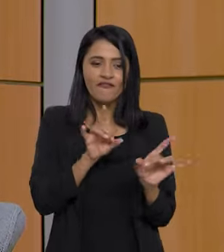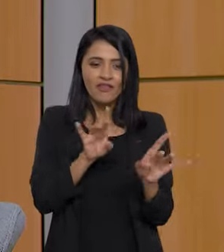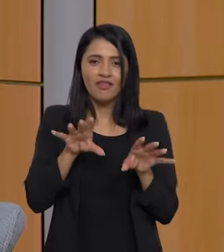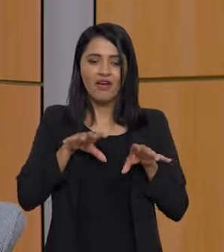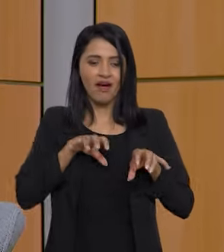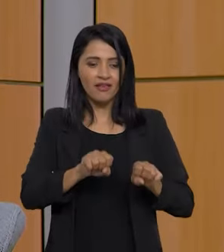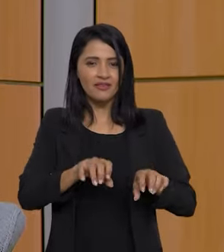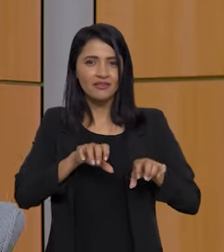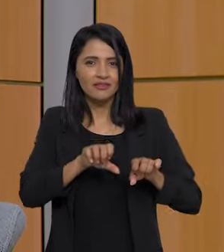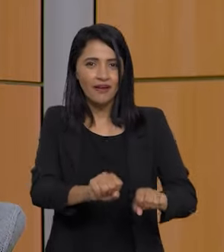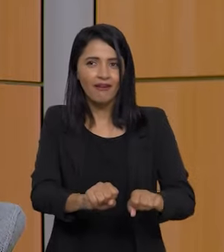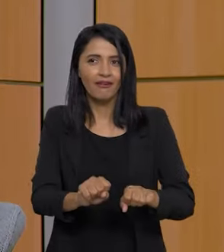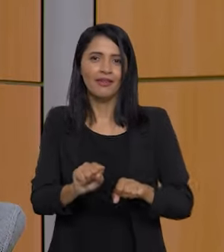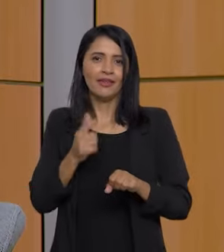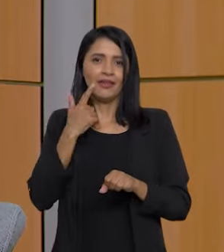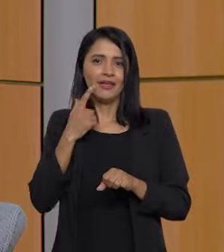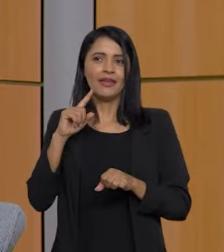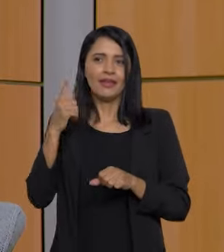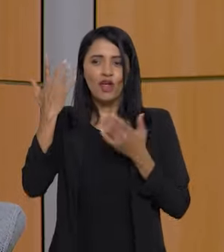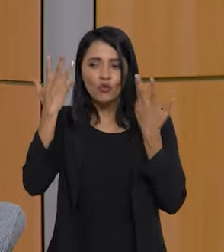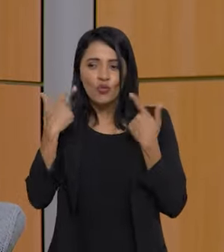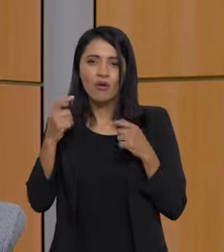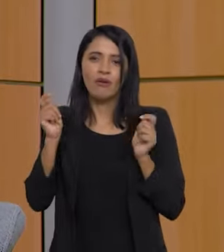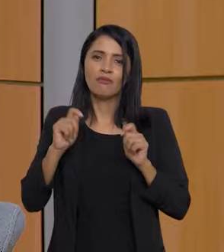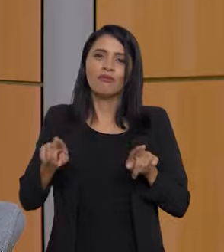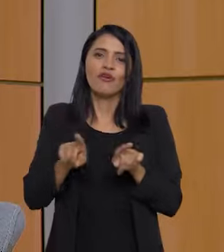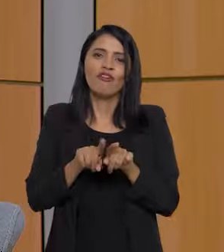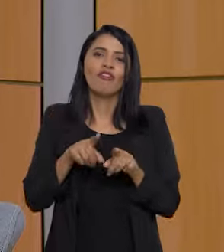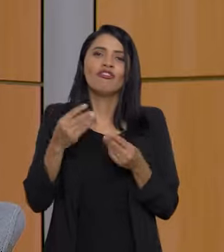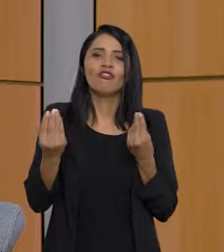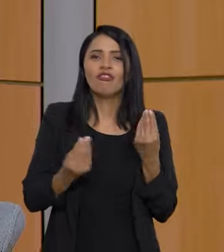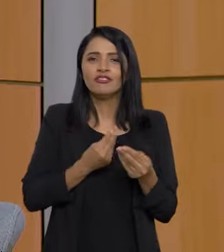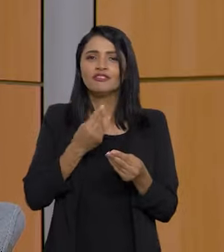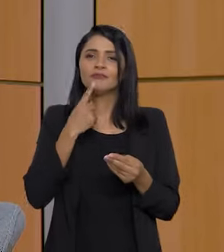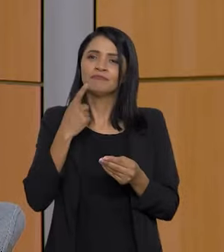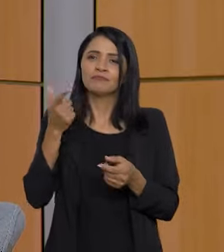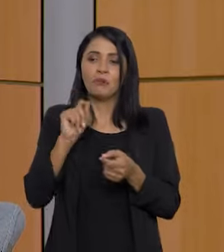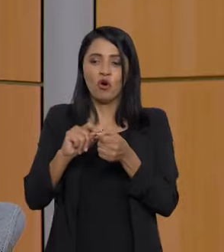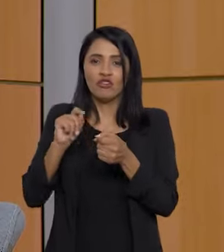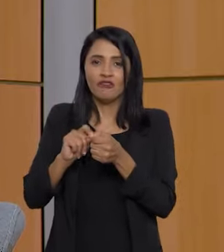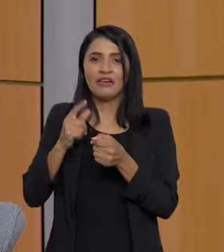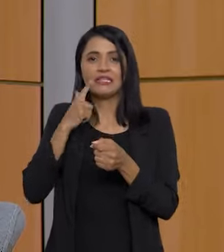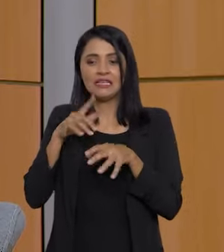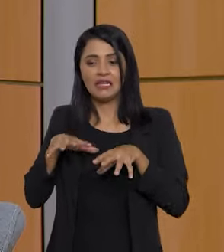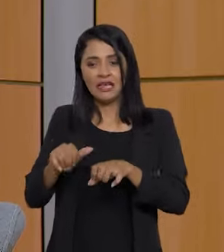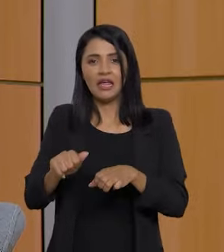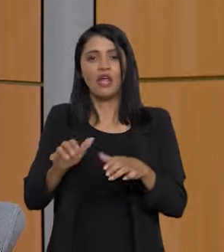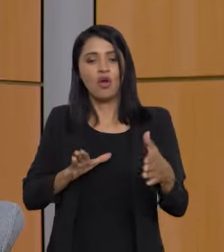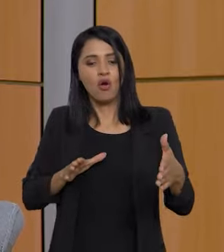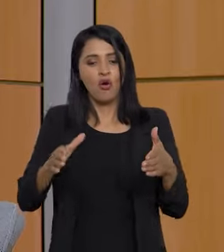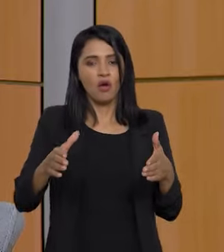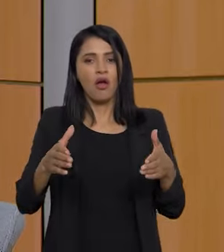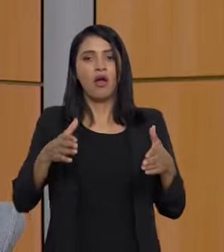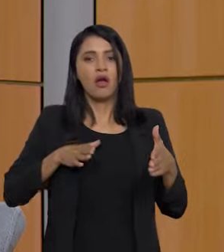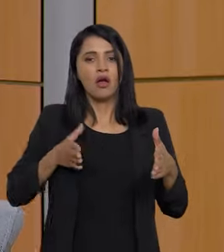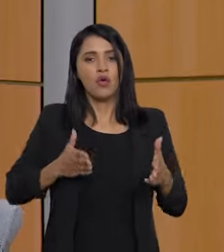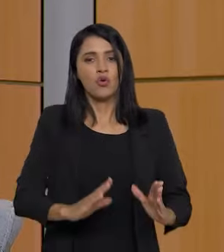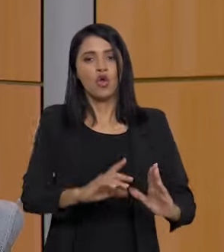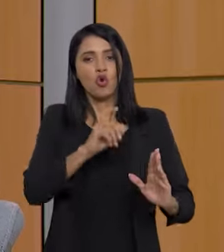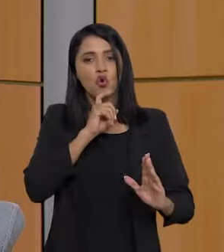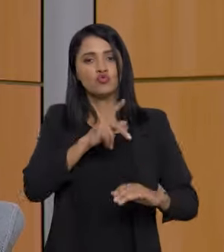dele vender o açaí em natura, ele pode processar o açaí, embalar,